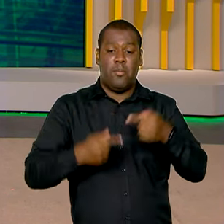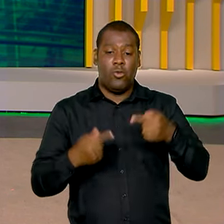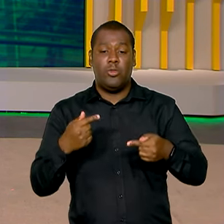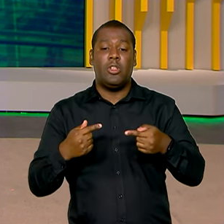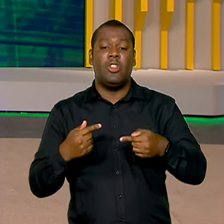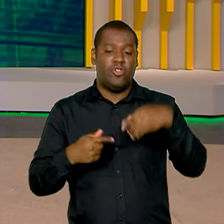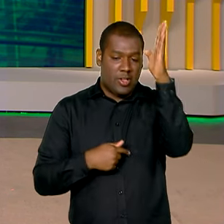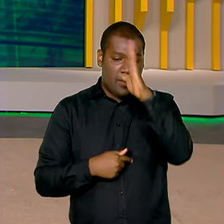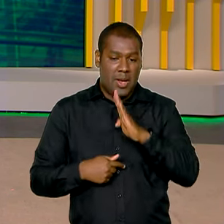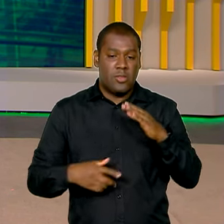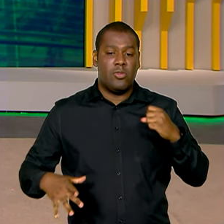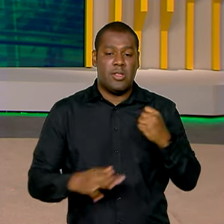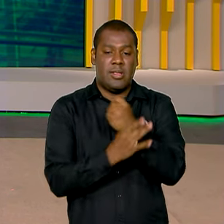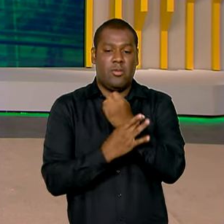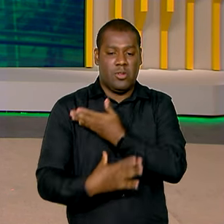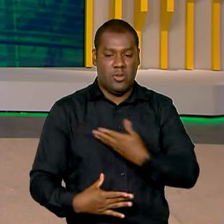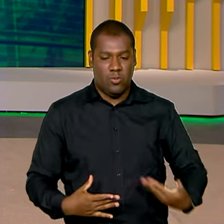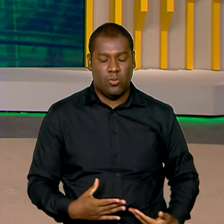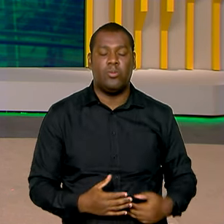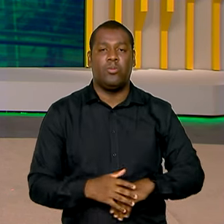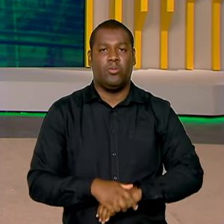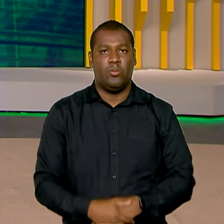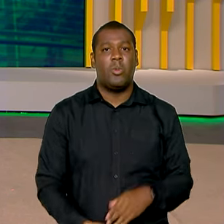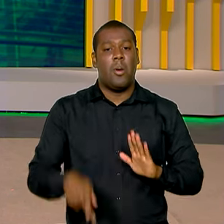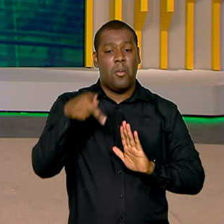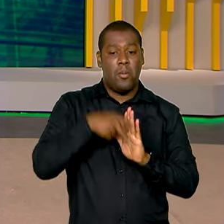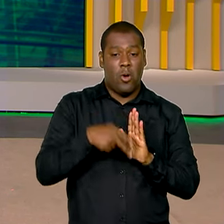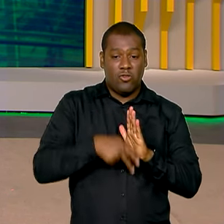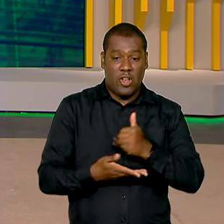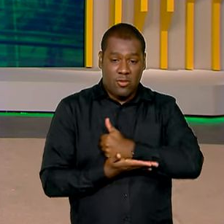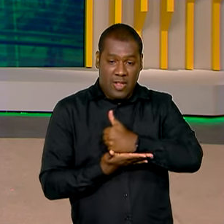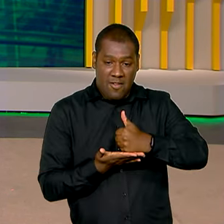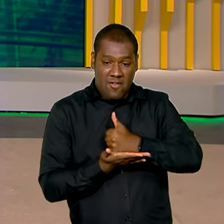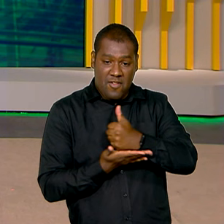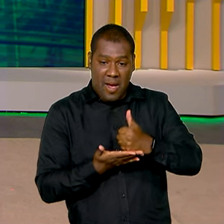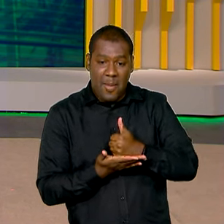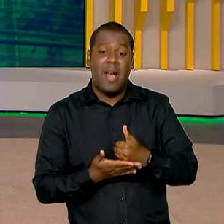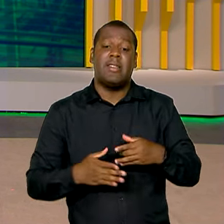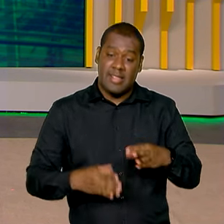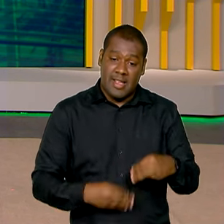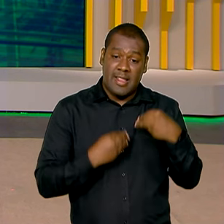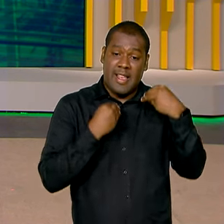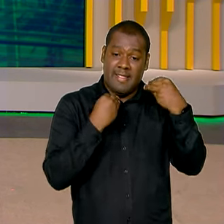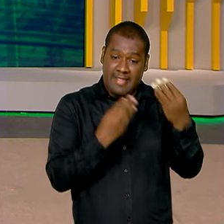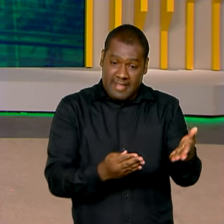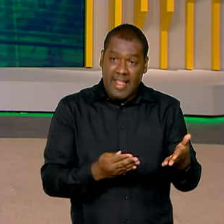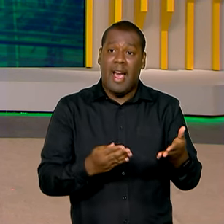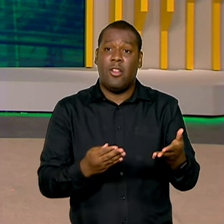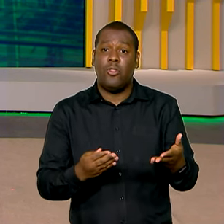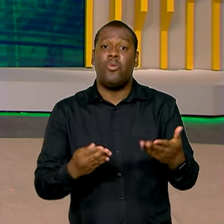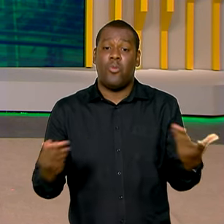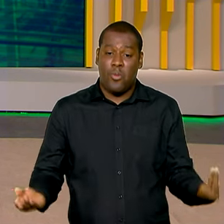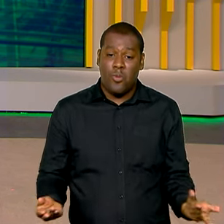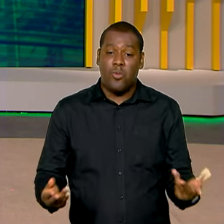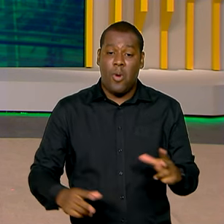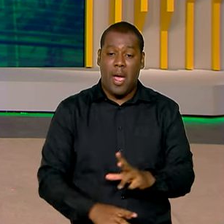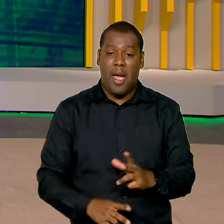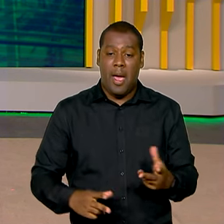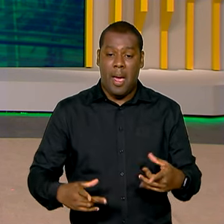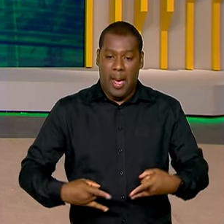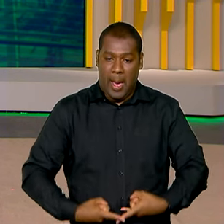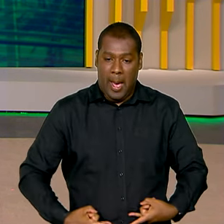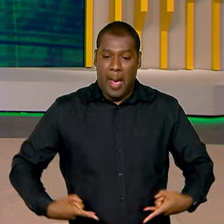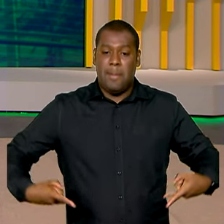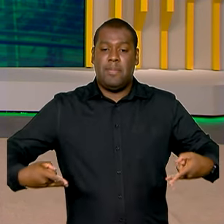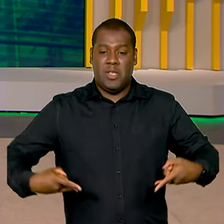O programa Farmácia Popular está distribuindo absorventes para a população em situação de vulnerabilidade social. São